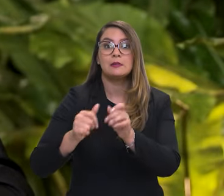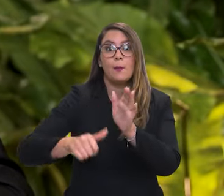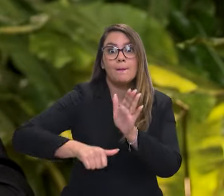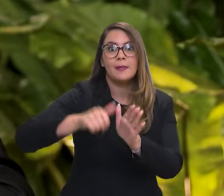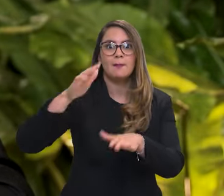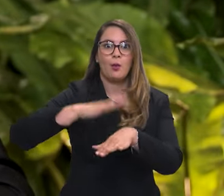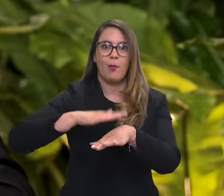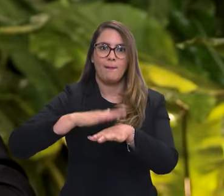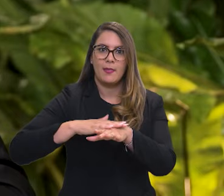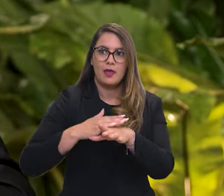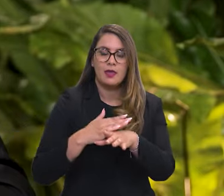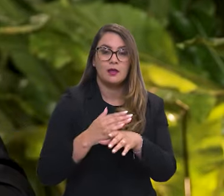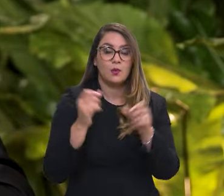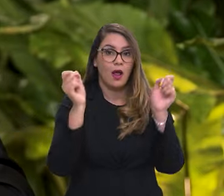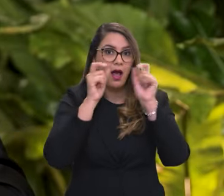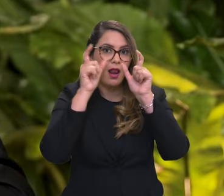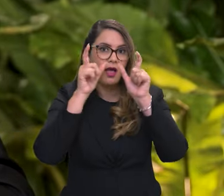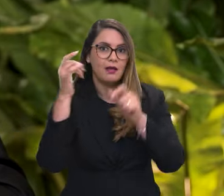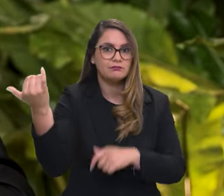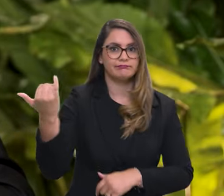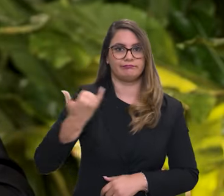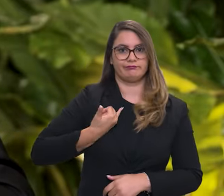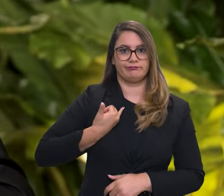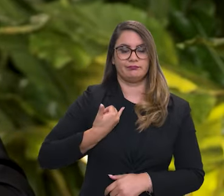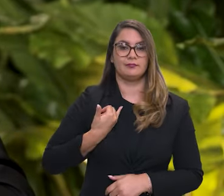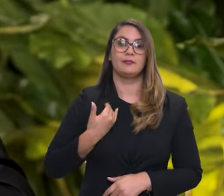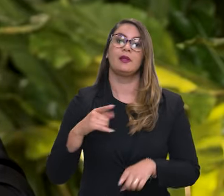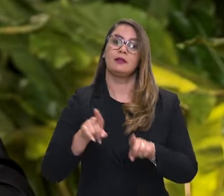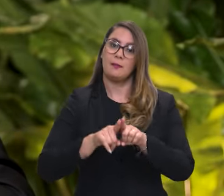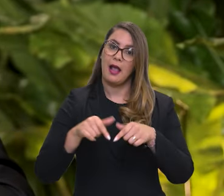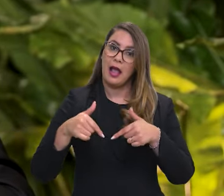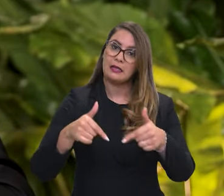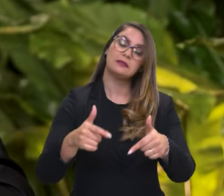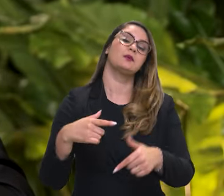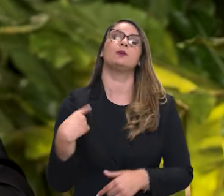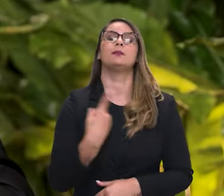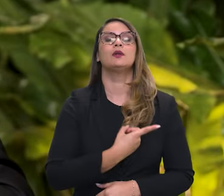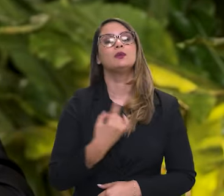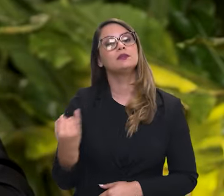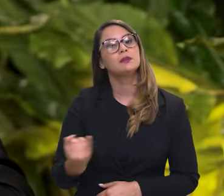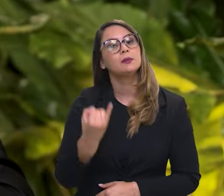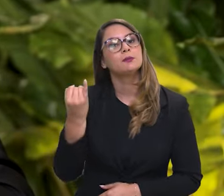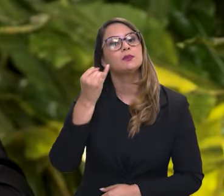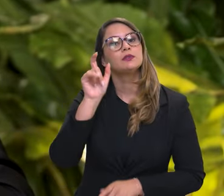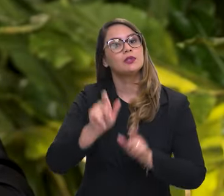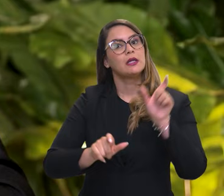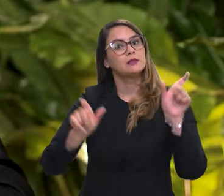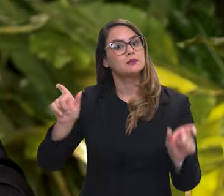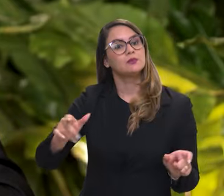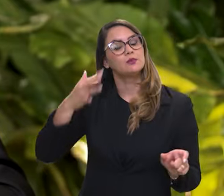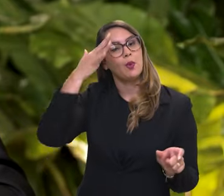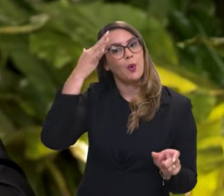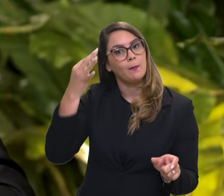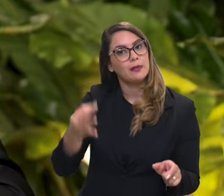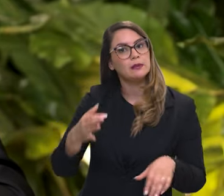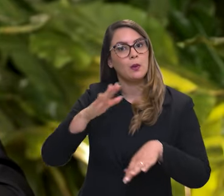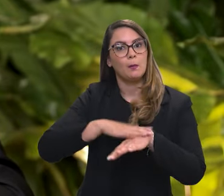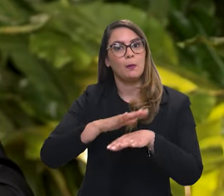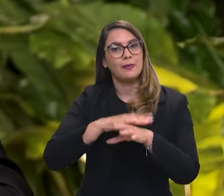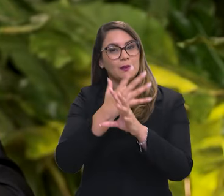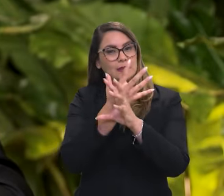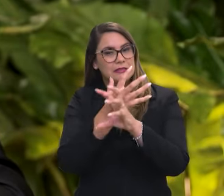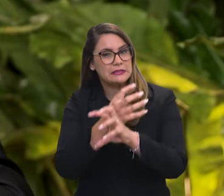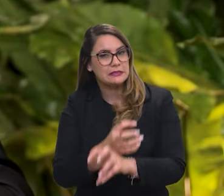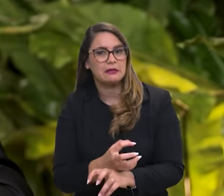alerta. E uma outra ação, que para nós é essencial, é as pessoas entenderem. Em momento de seca, não coloque fogo.